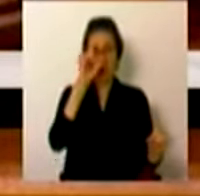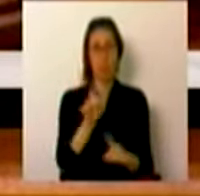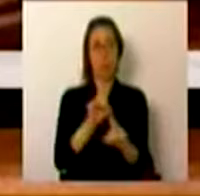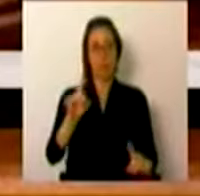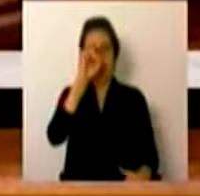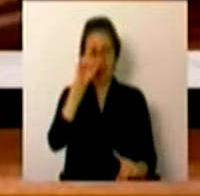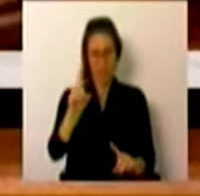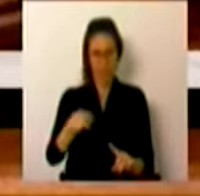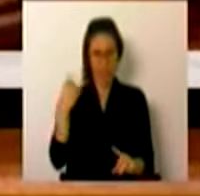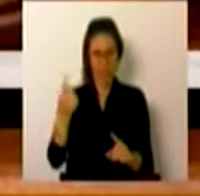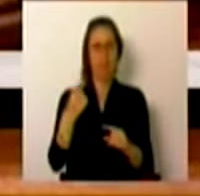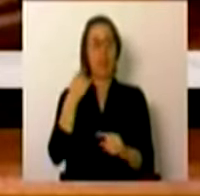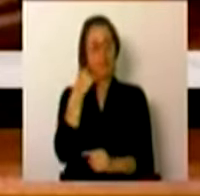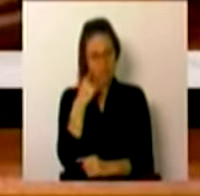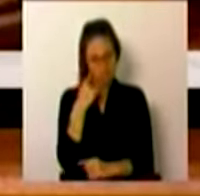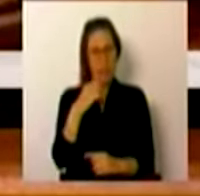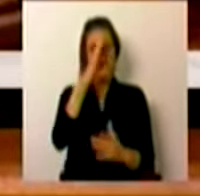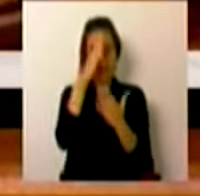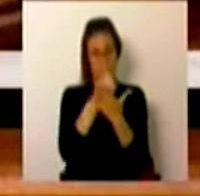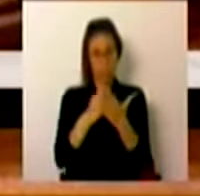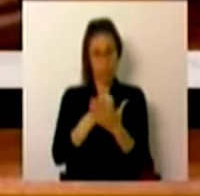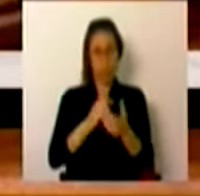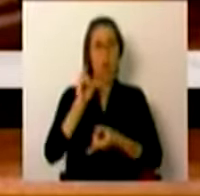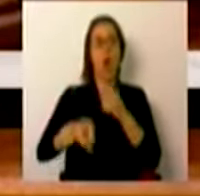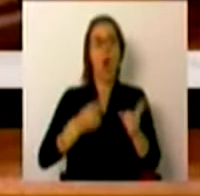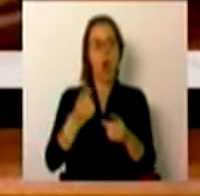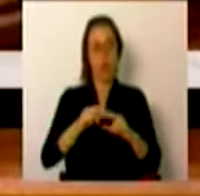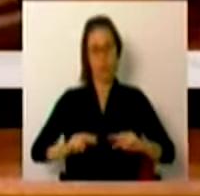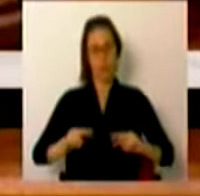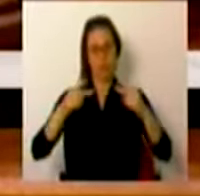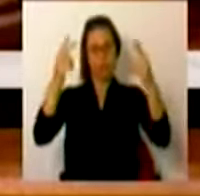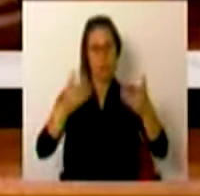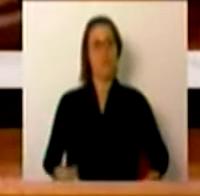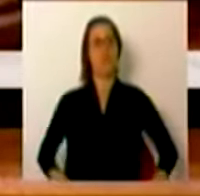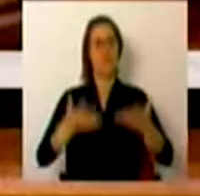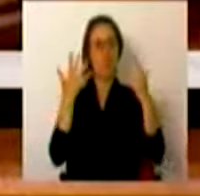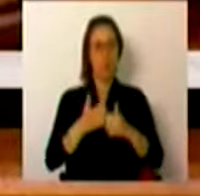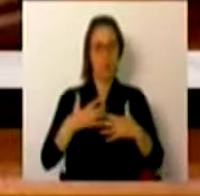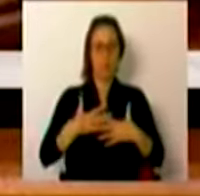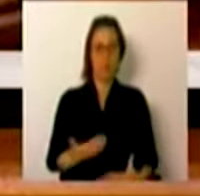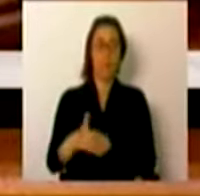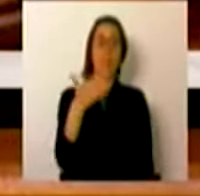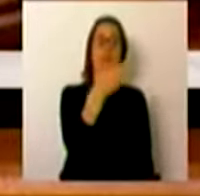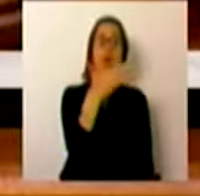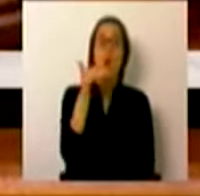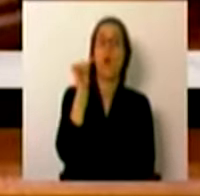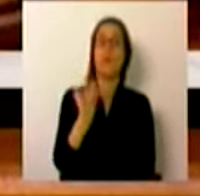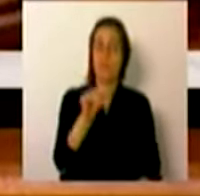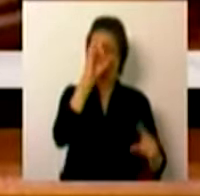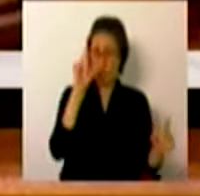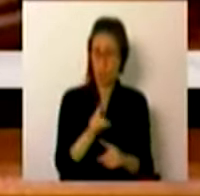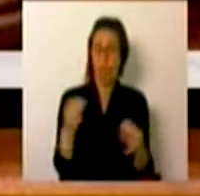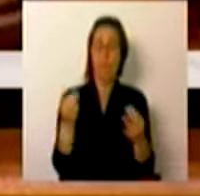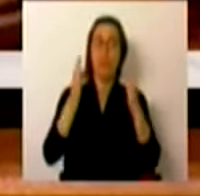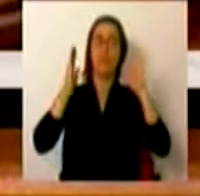sabem novamente, depois de muito tempo sem o saberem, o que é ter uma progressão na carreira. Mais de 11 mil professores